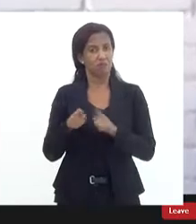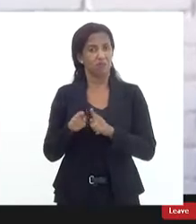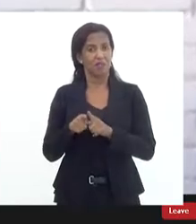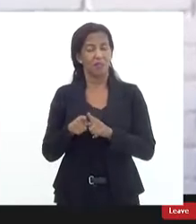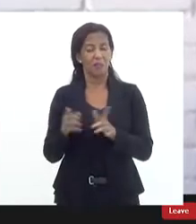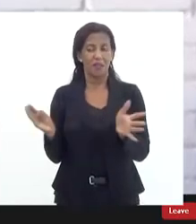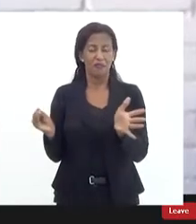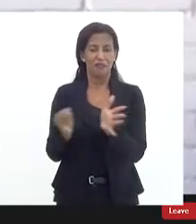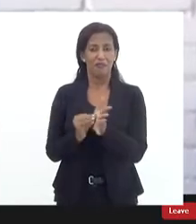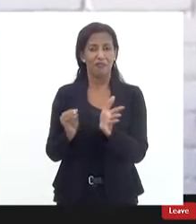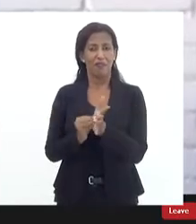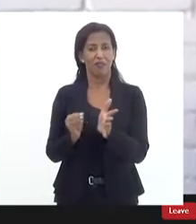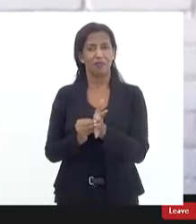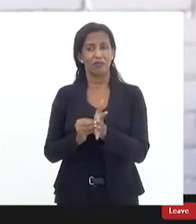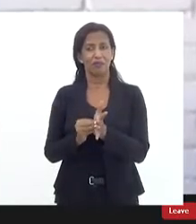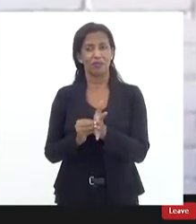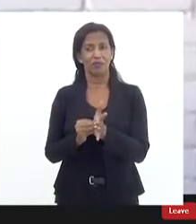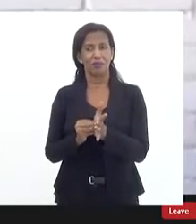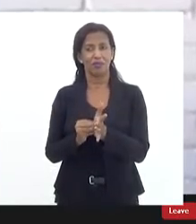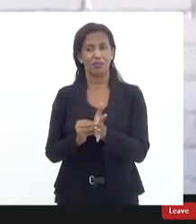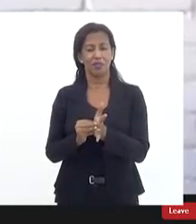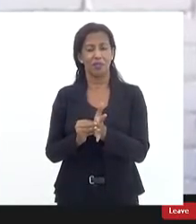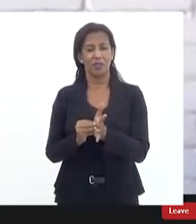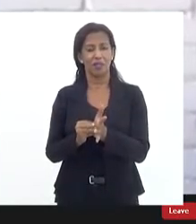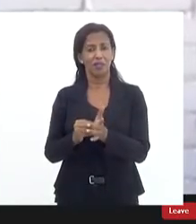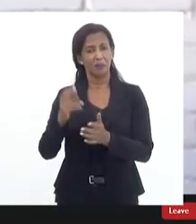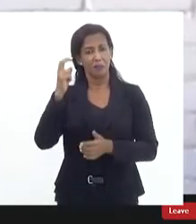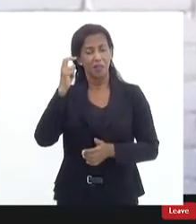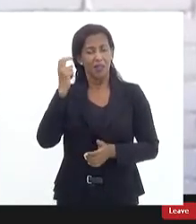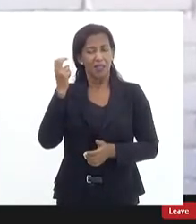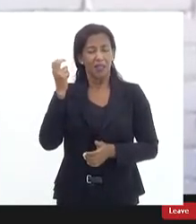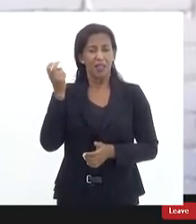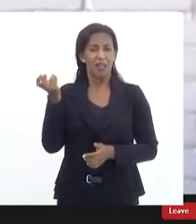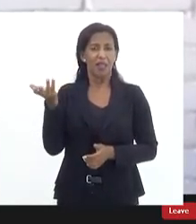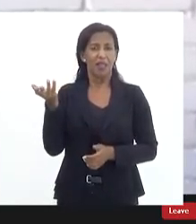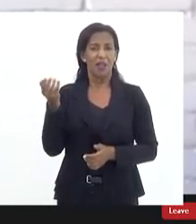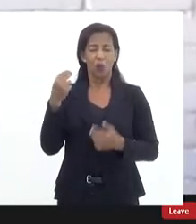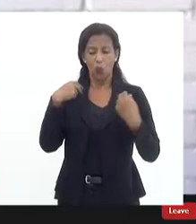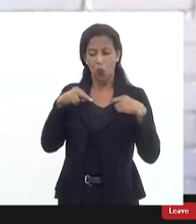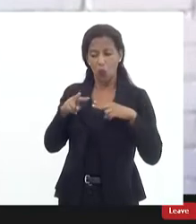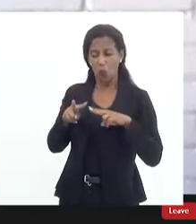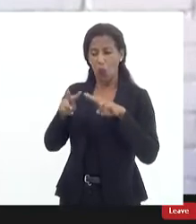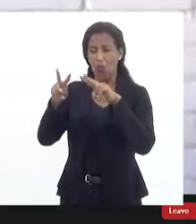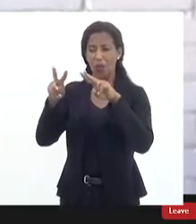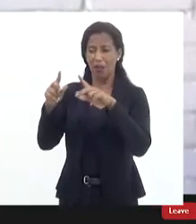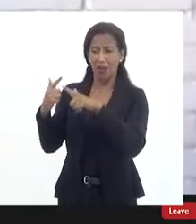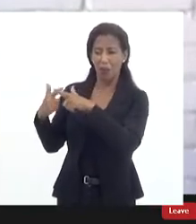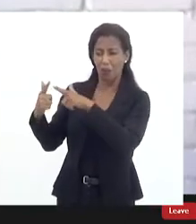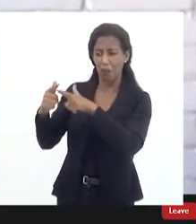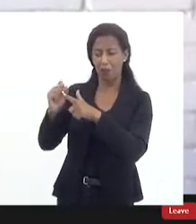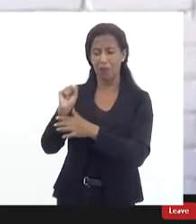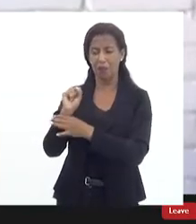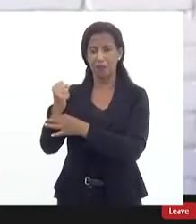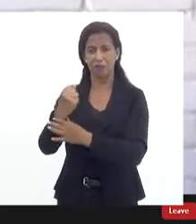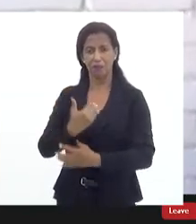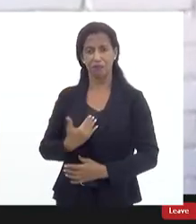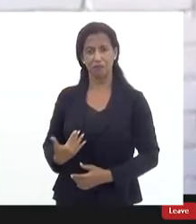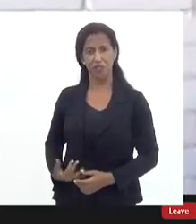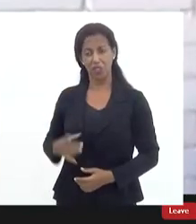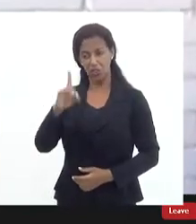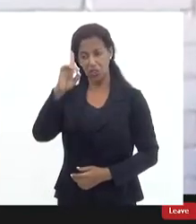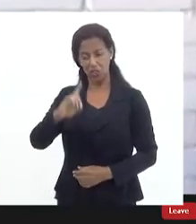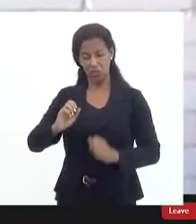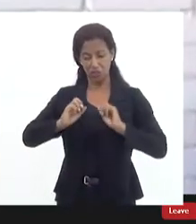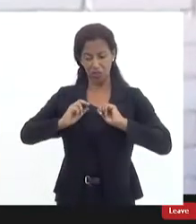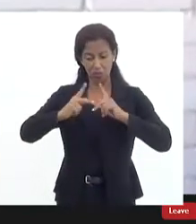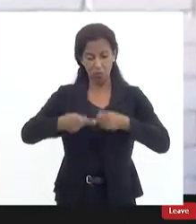desleal e intelectualmente desleal olhar o cenário da segurança pública e da garantia dos direitos